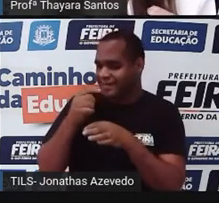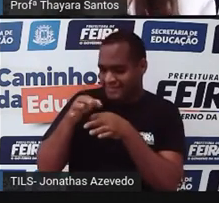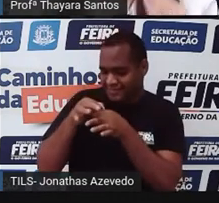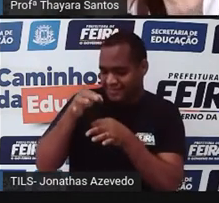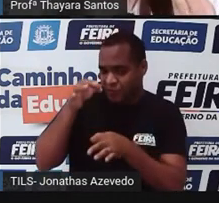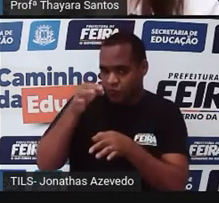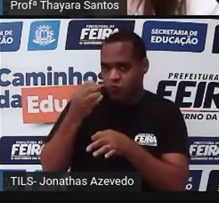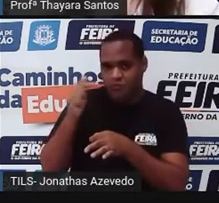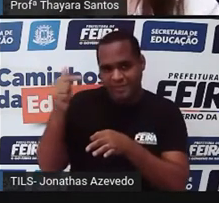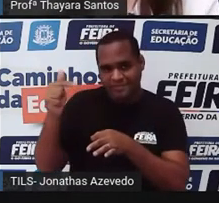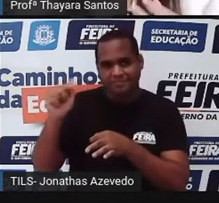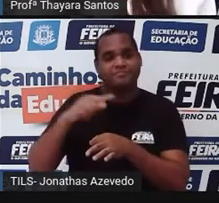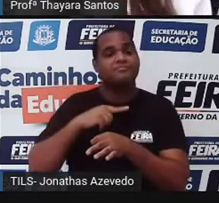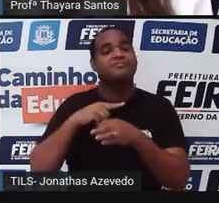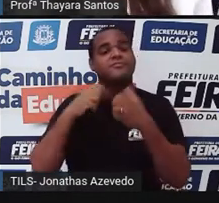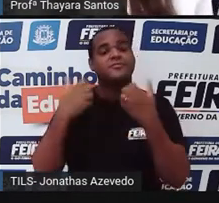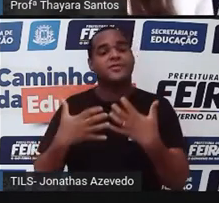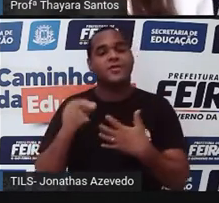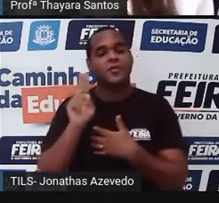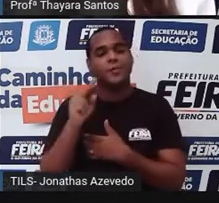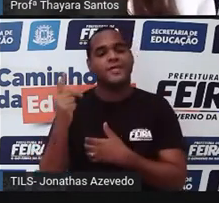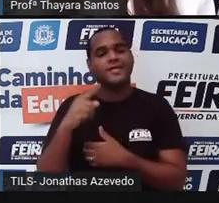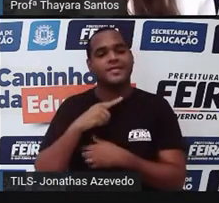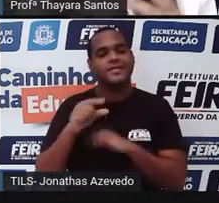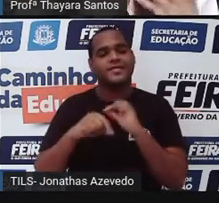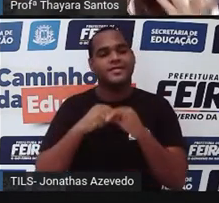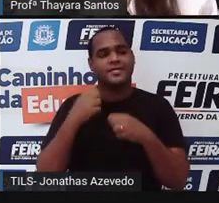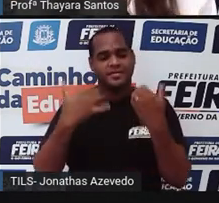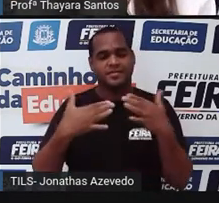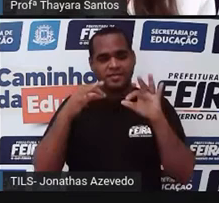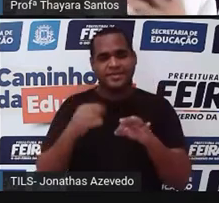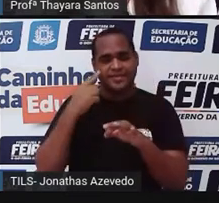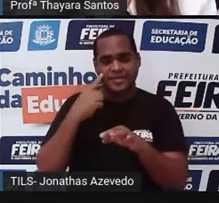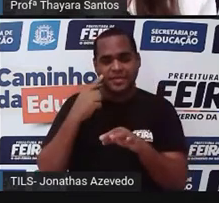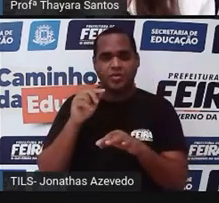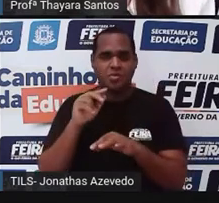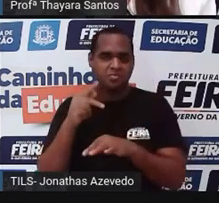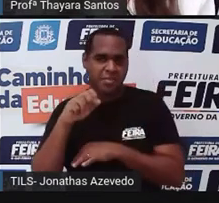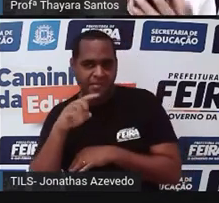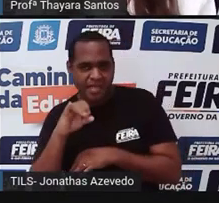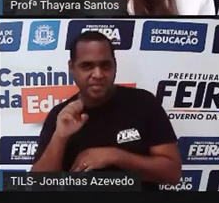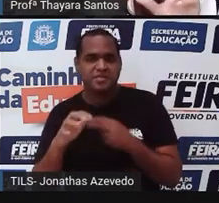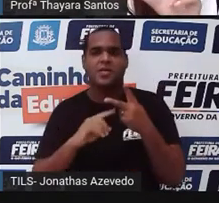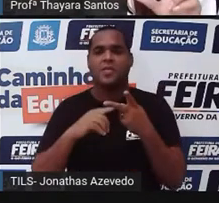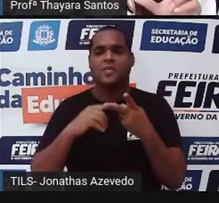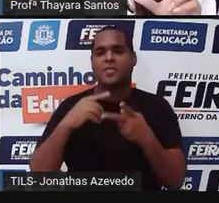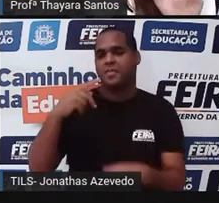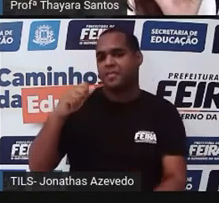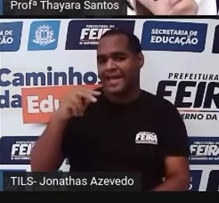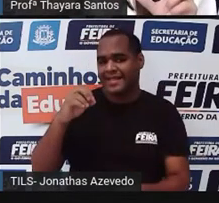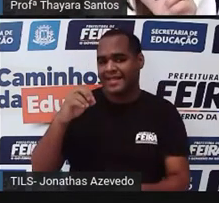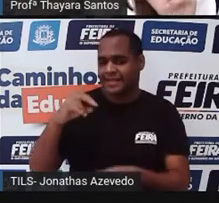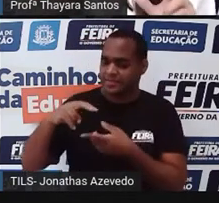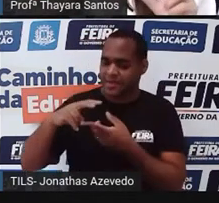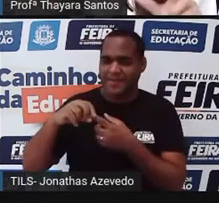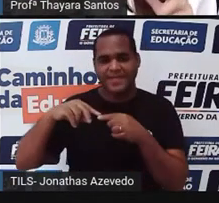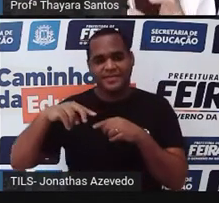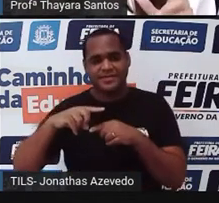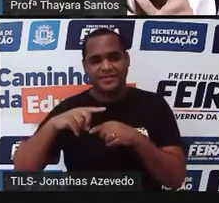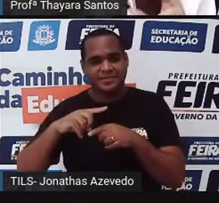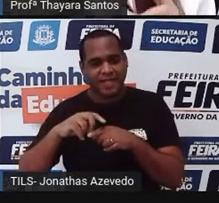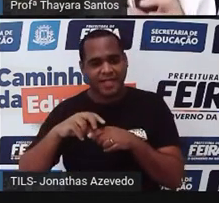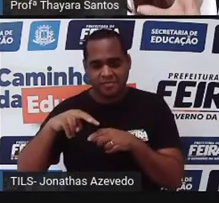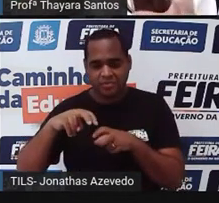esse nome de artrópodes, justamente porque eles apresentam apêndices ou patas articuladas. Quer dizer